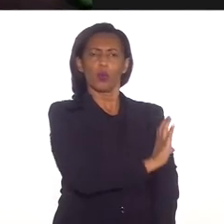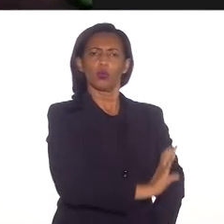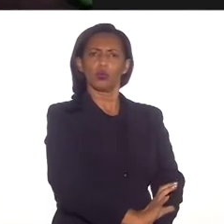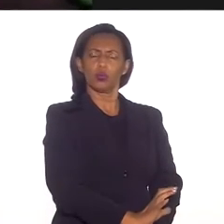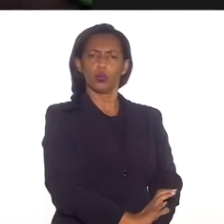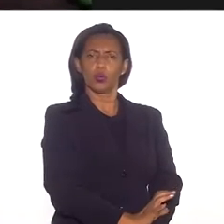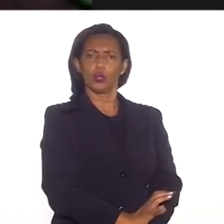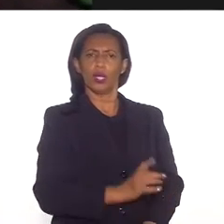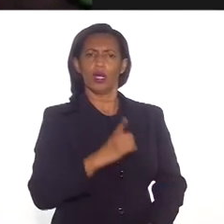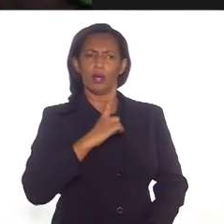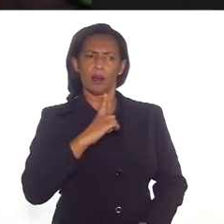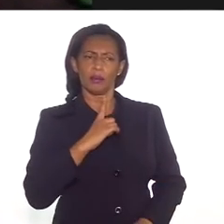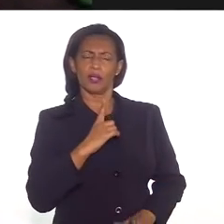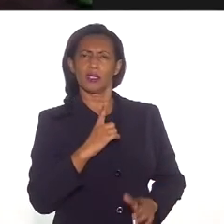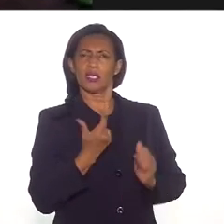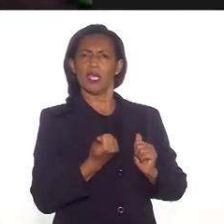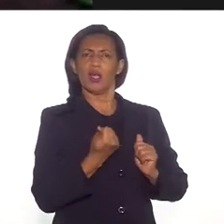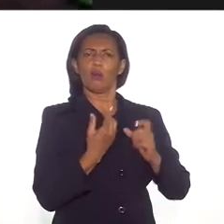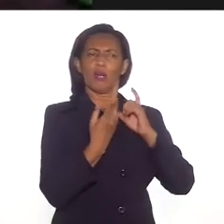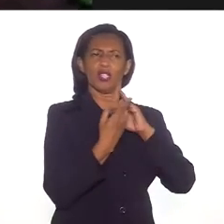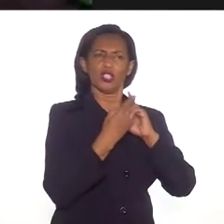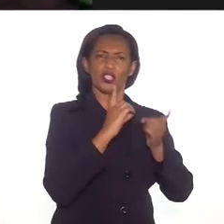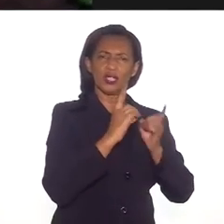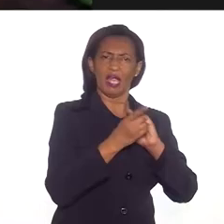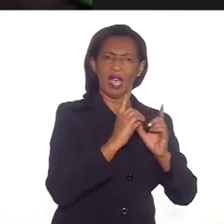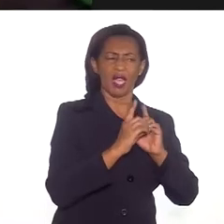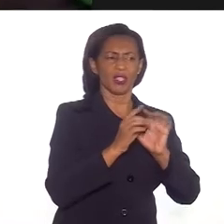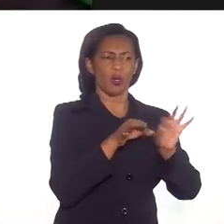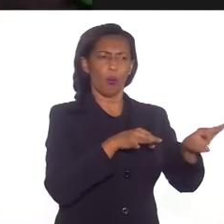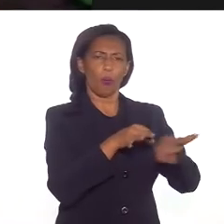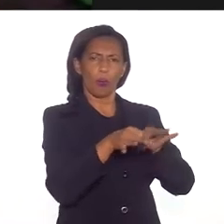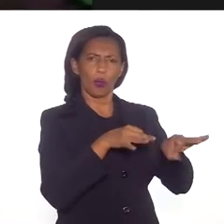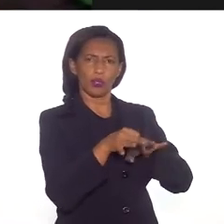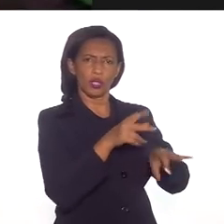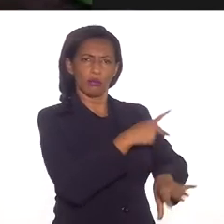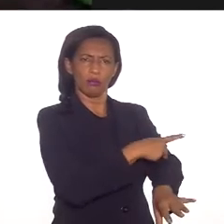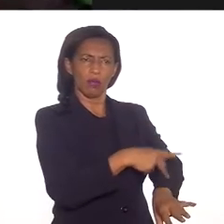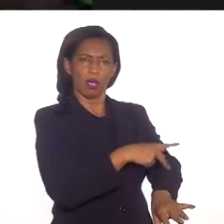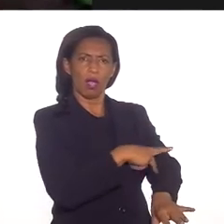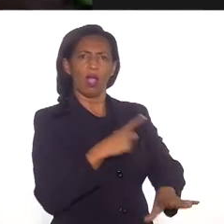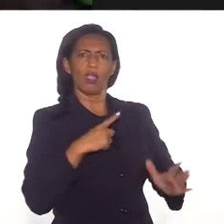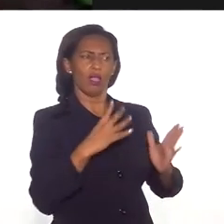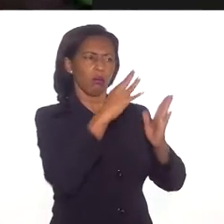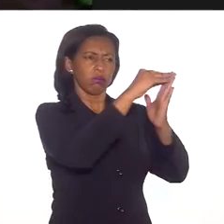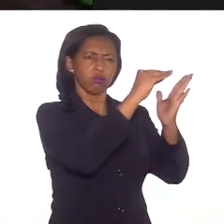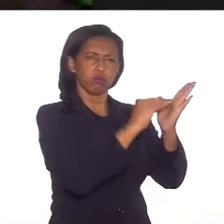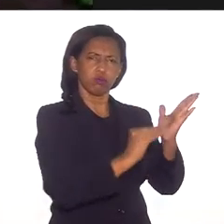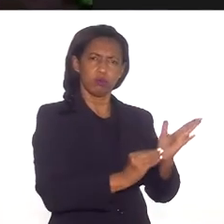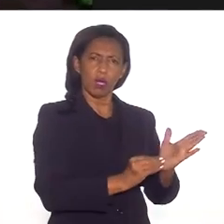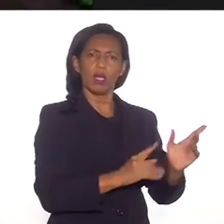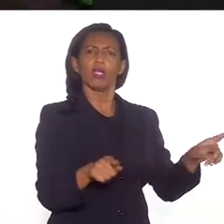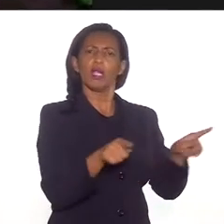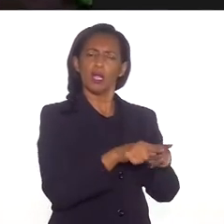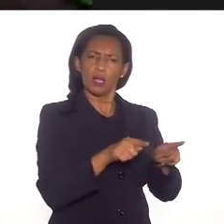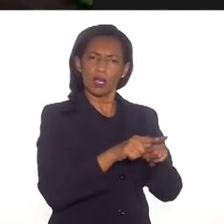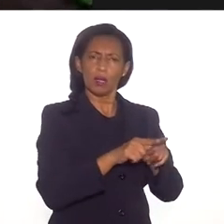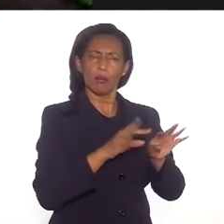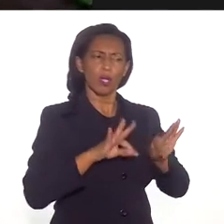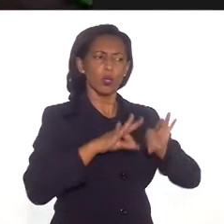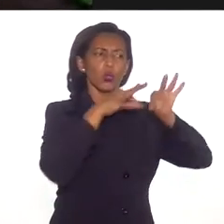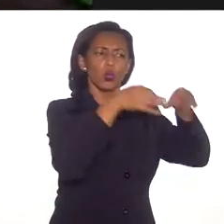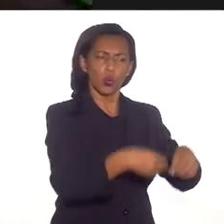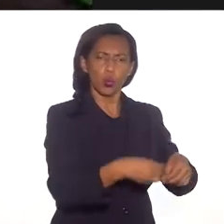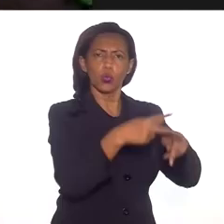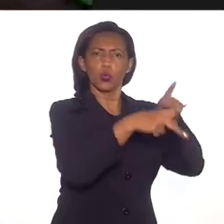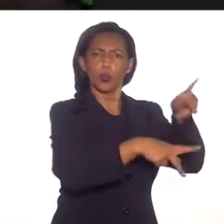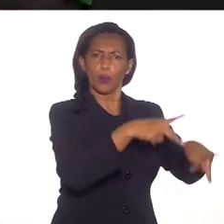Eu tenho que ter uma didática, uma pedagogia, um plano pedagógico que contemple também aquilo que